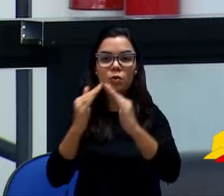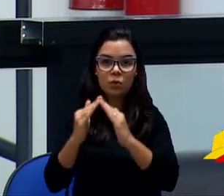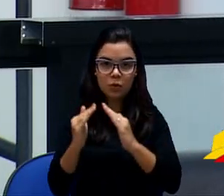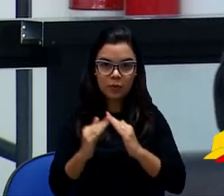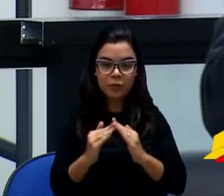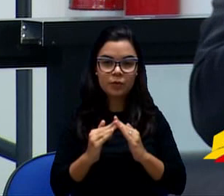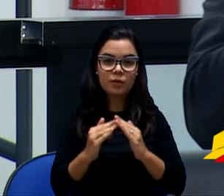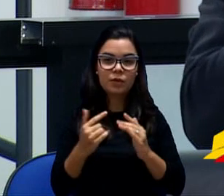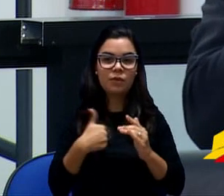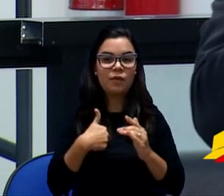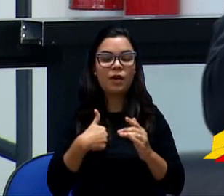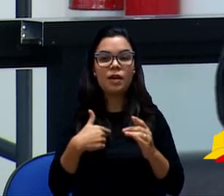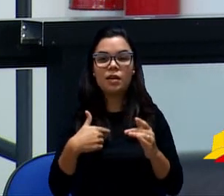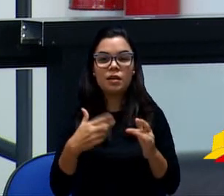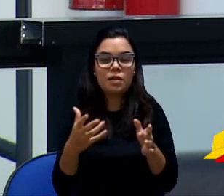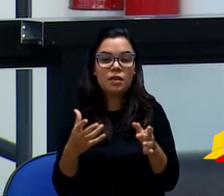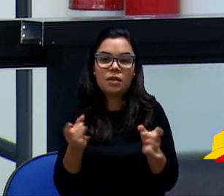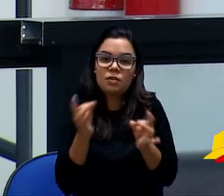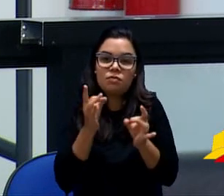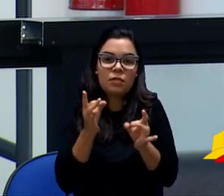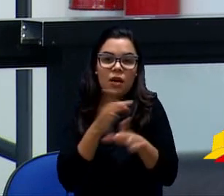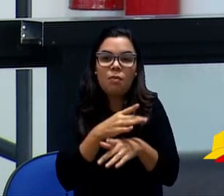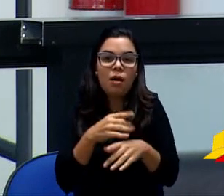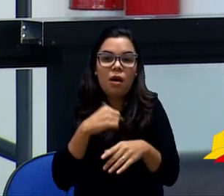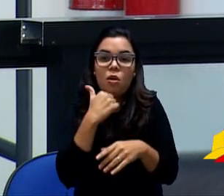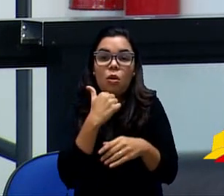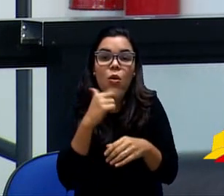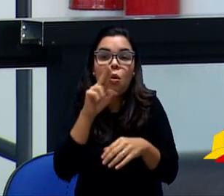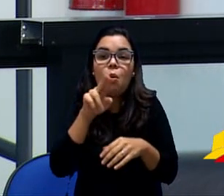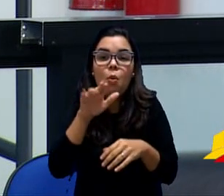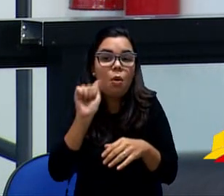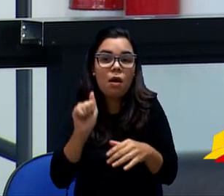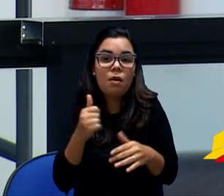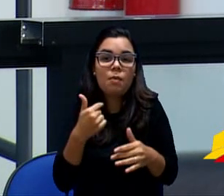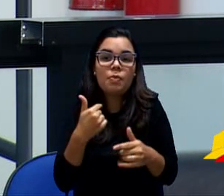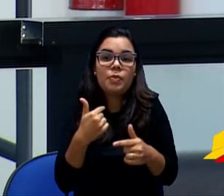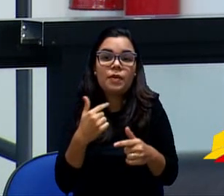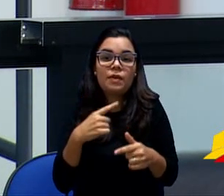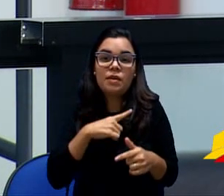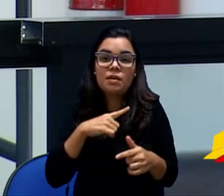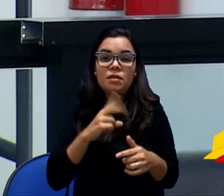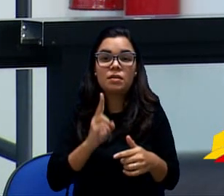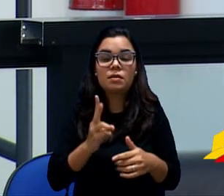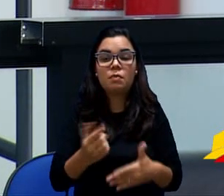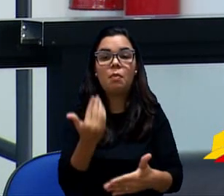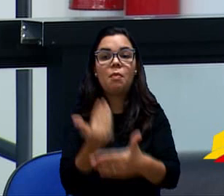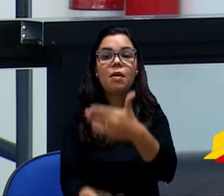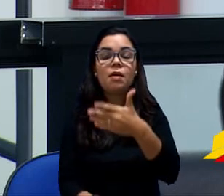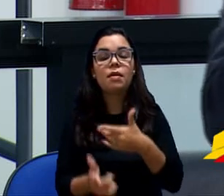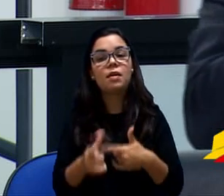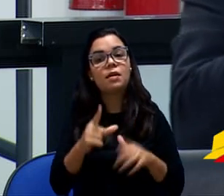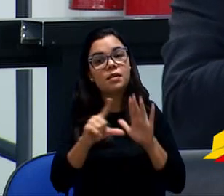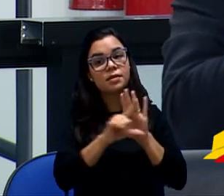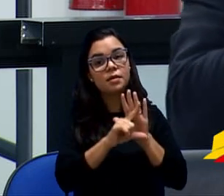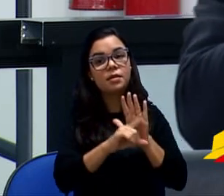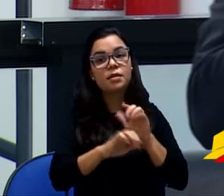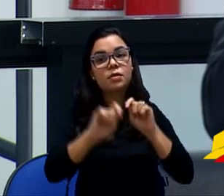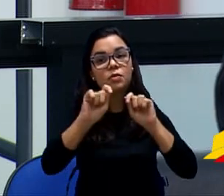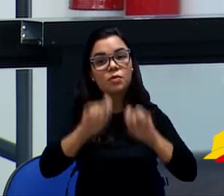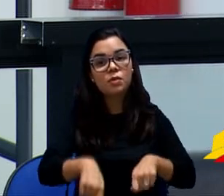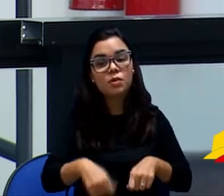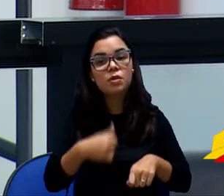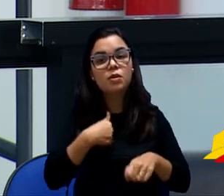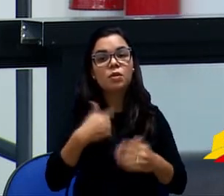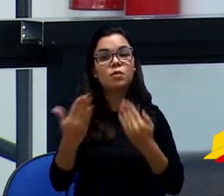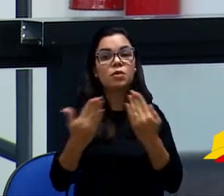existindo a perdas e também a dívidas. Então, essa lei que nós poderemos... Estamos